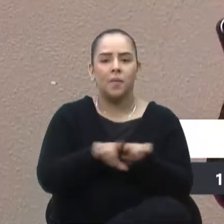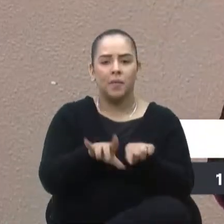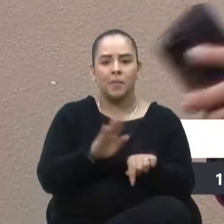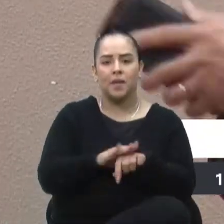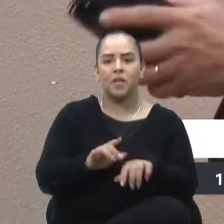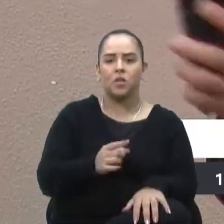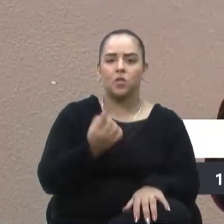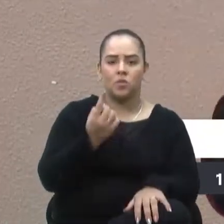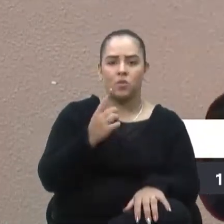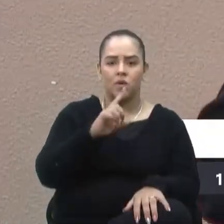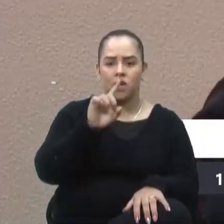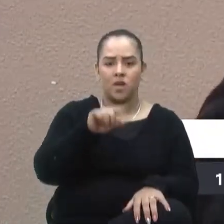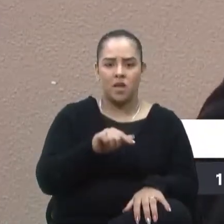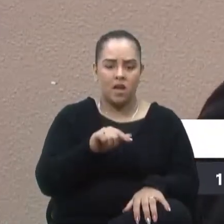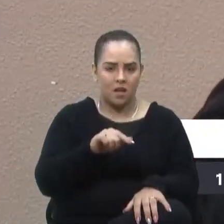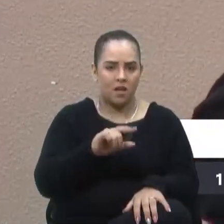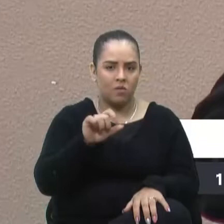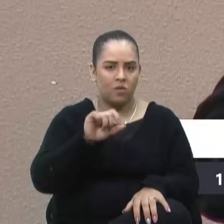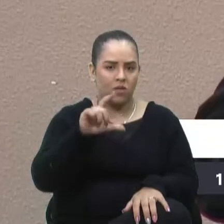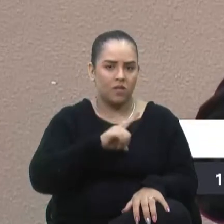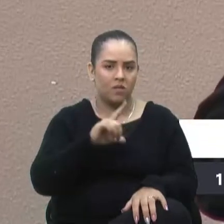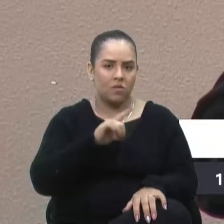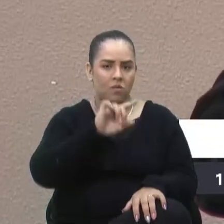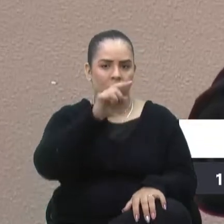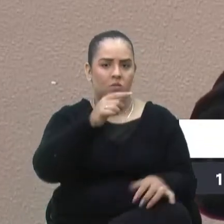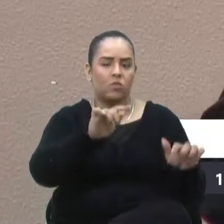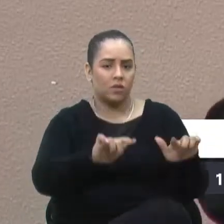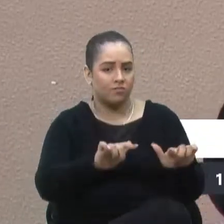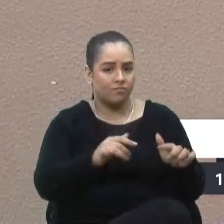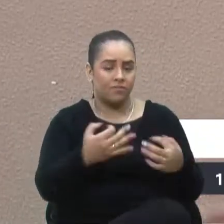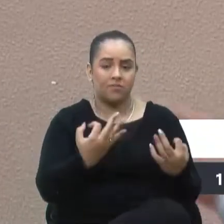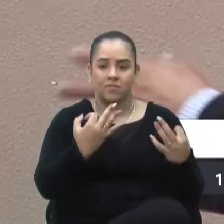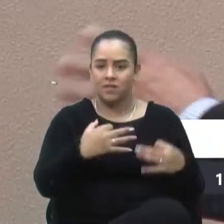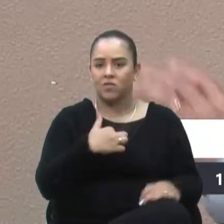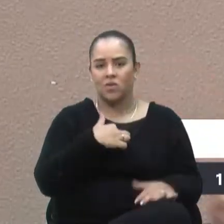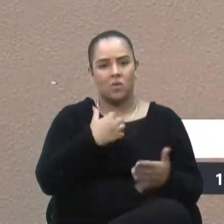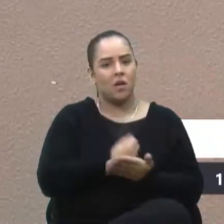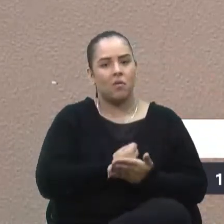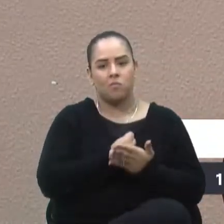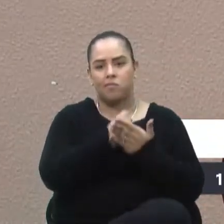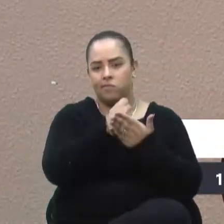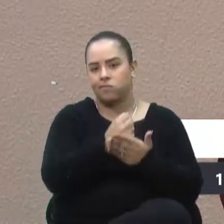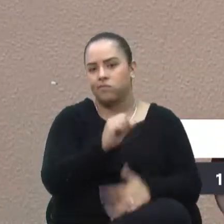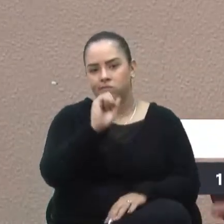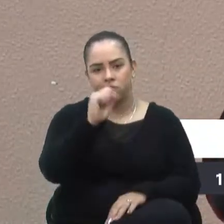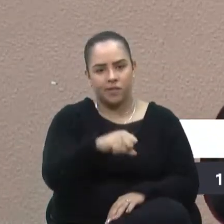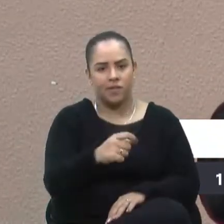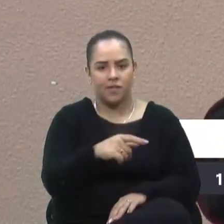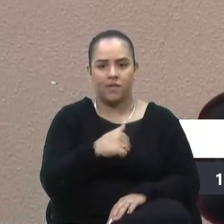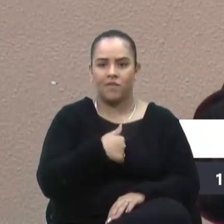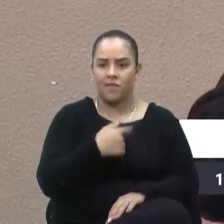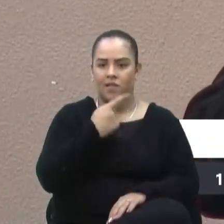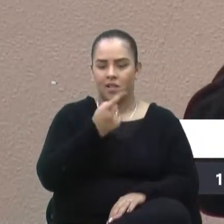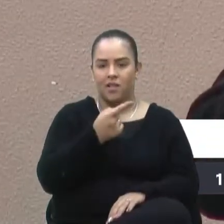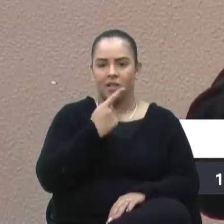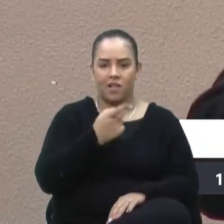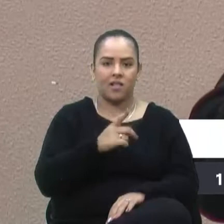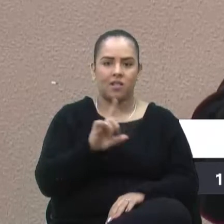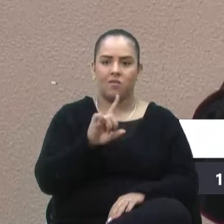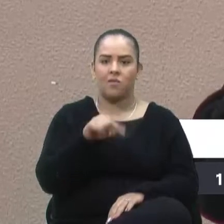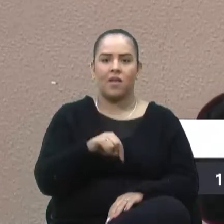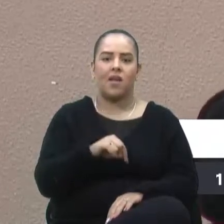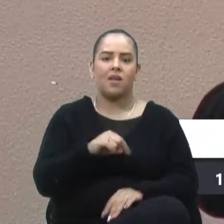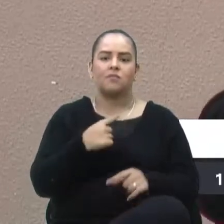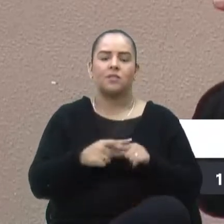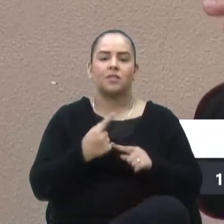foi reconhecido. Então, com certeza, sou apoiador da causa, disse na mesa, somos apoiadores. Não é que se